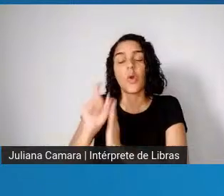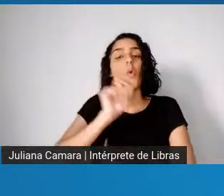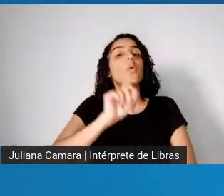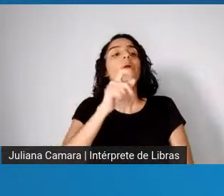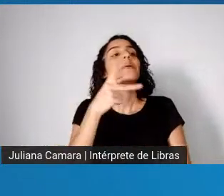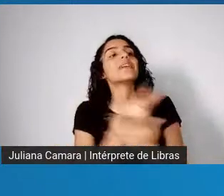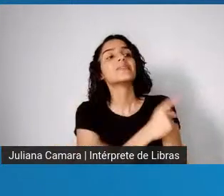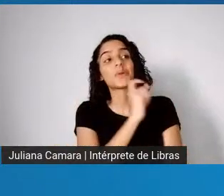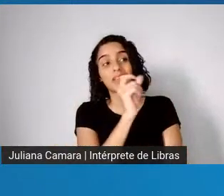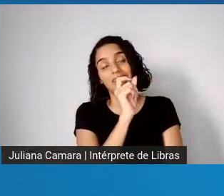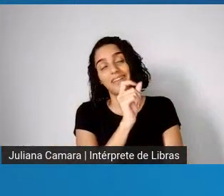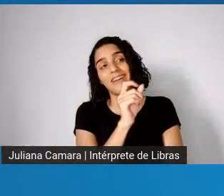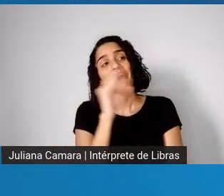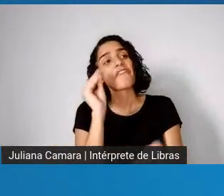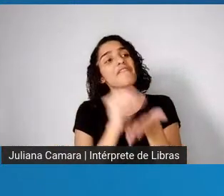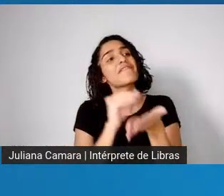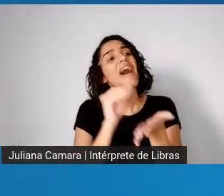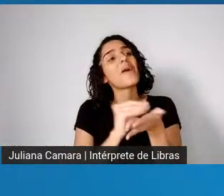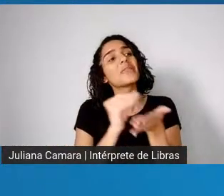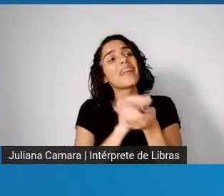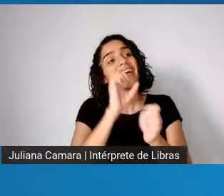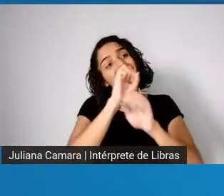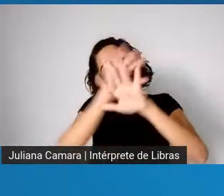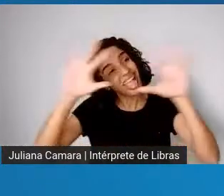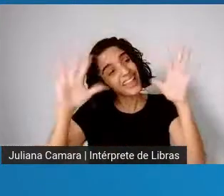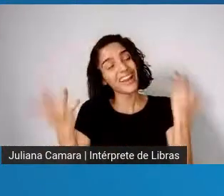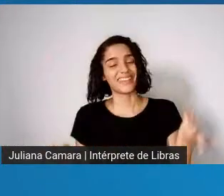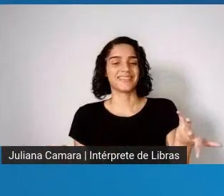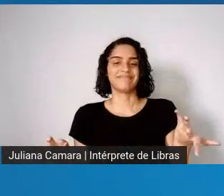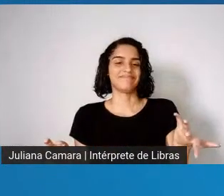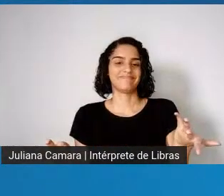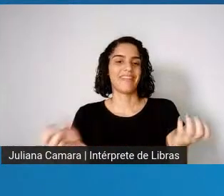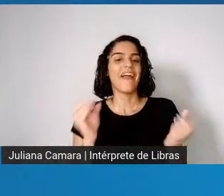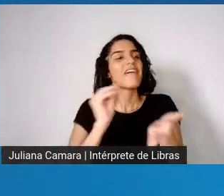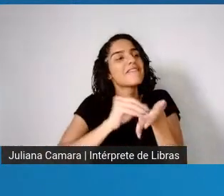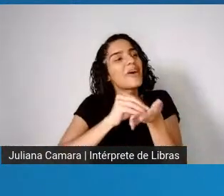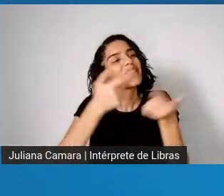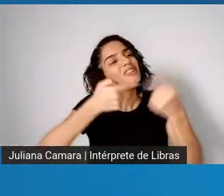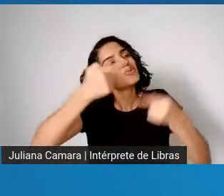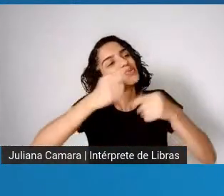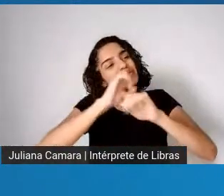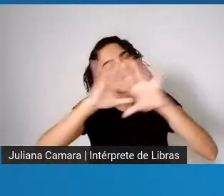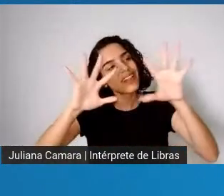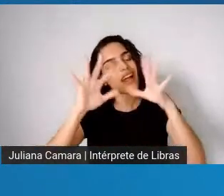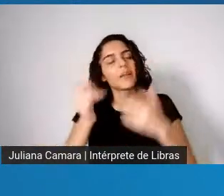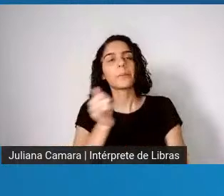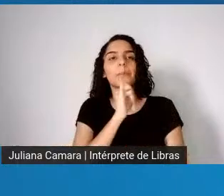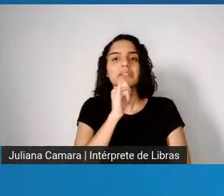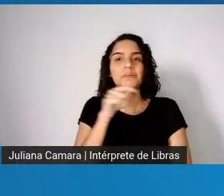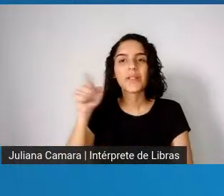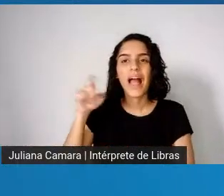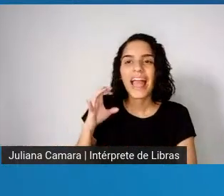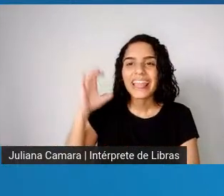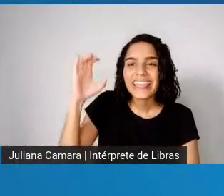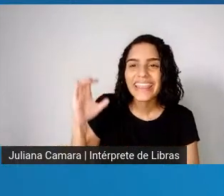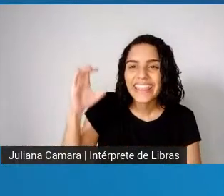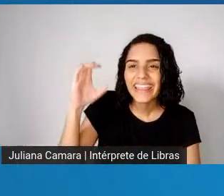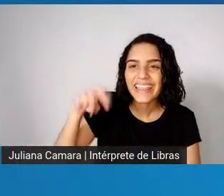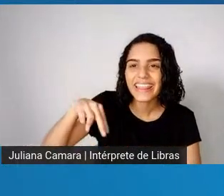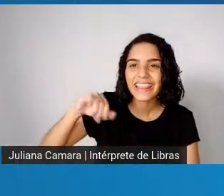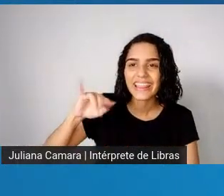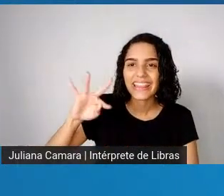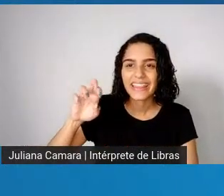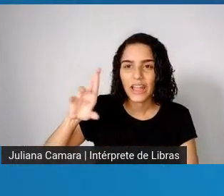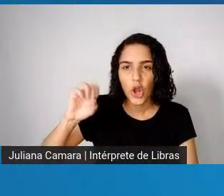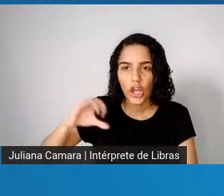é a discussão franca, é a discussão clara, entendeu? Olha, por exemplo, na gestão com o Niterói, a experiência com Niterói está muito boa, porque